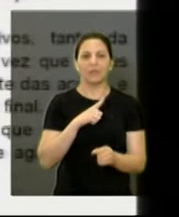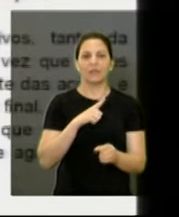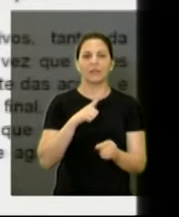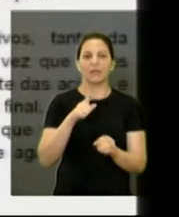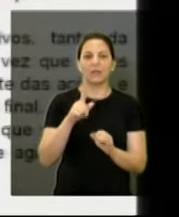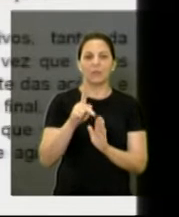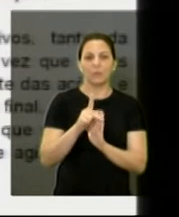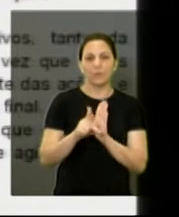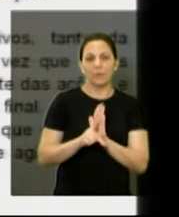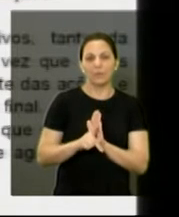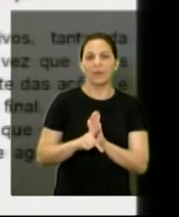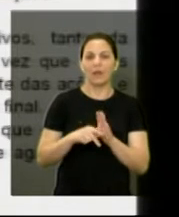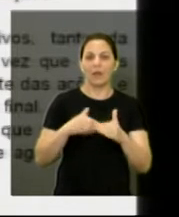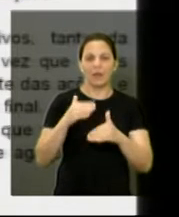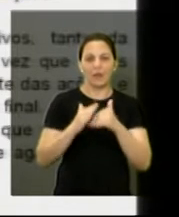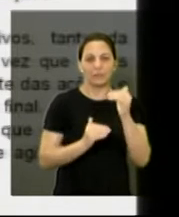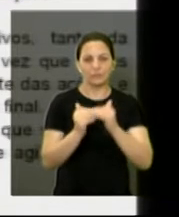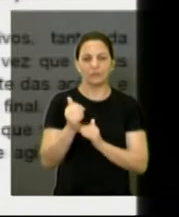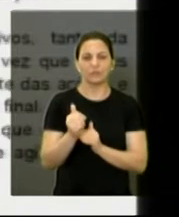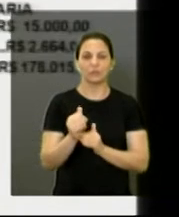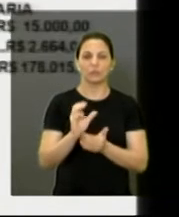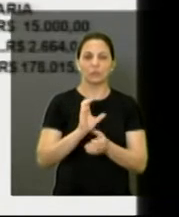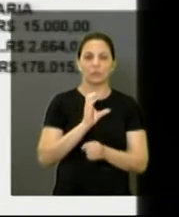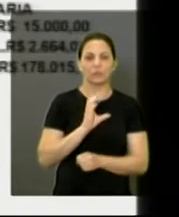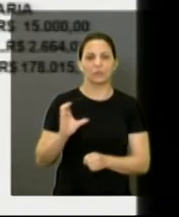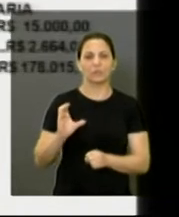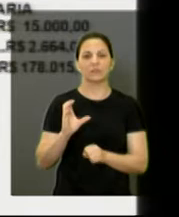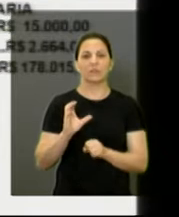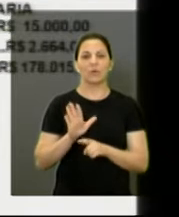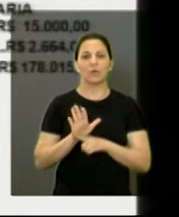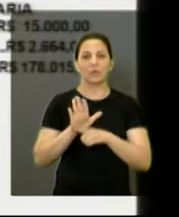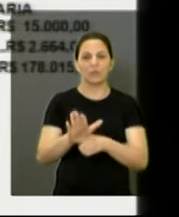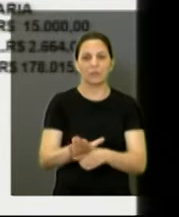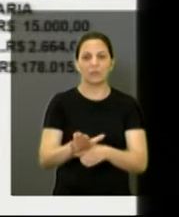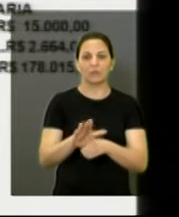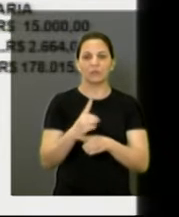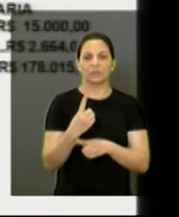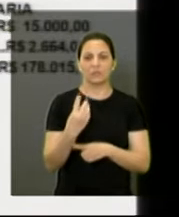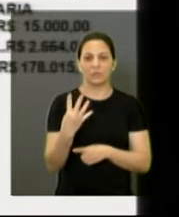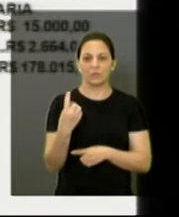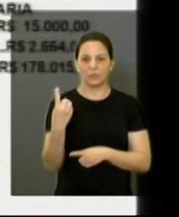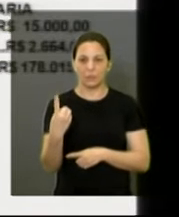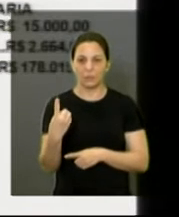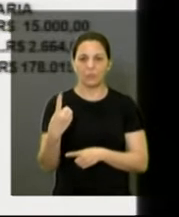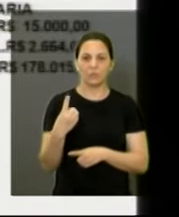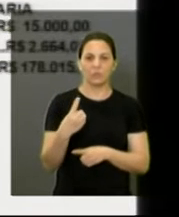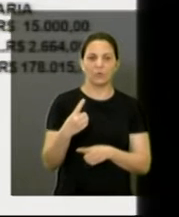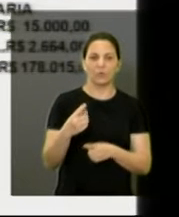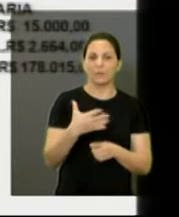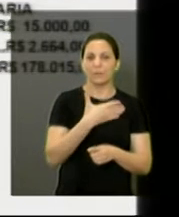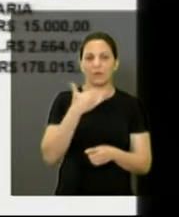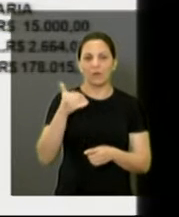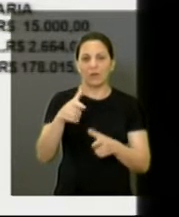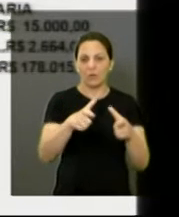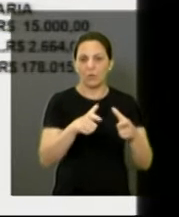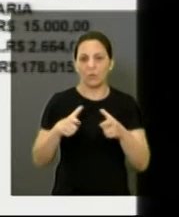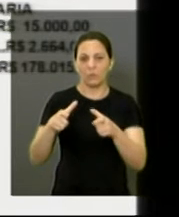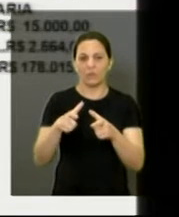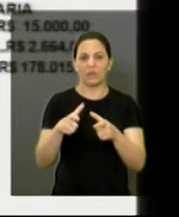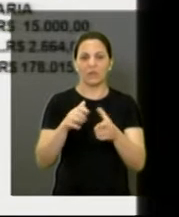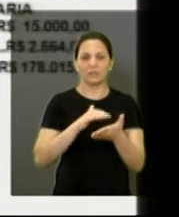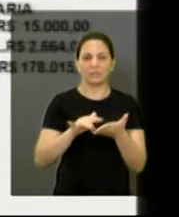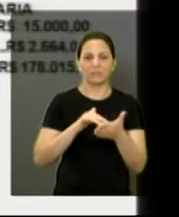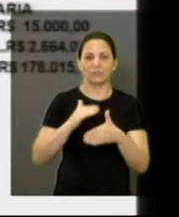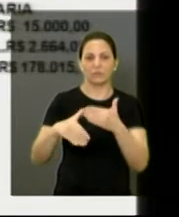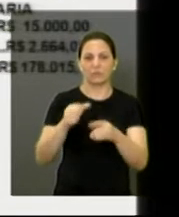141 mil. Coordenação e supervisão, 6 milhões 540 mil. Melhoria das unidades pertencentes à Secretaria Municipal de